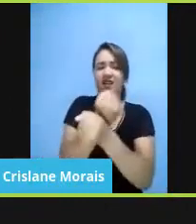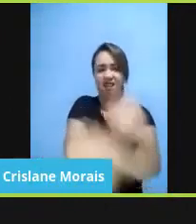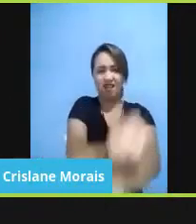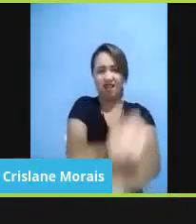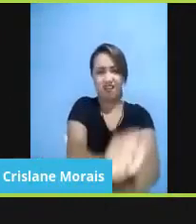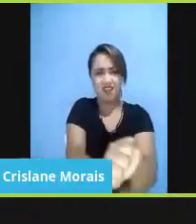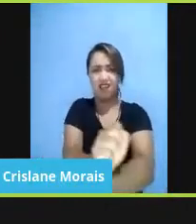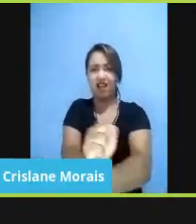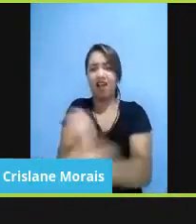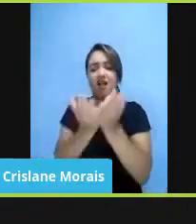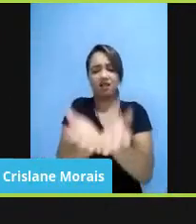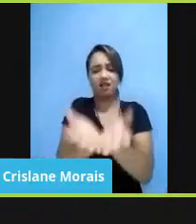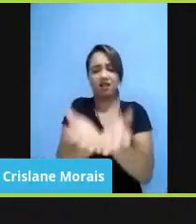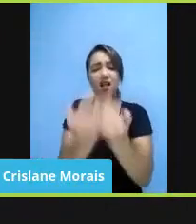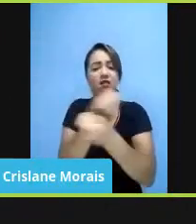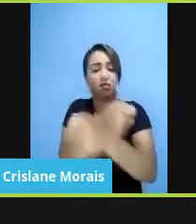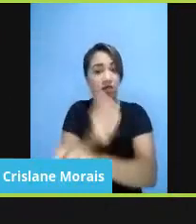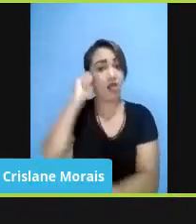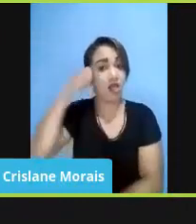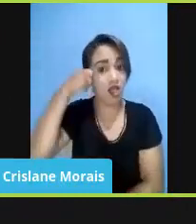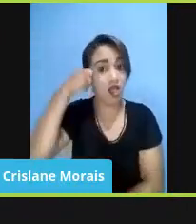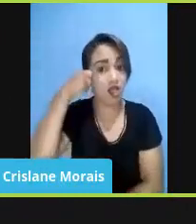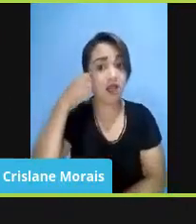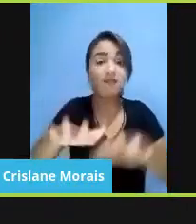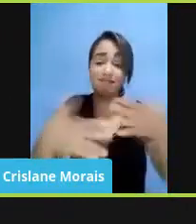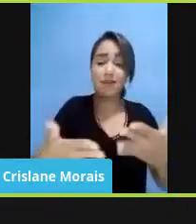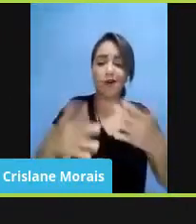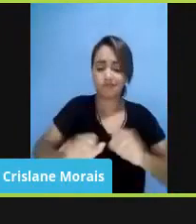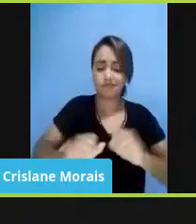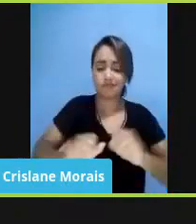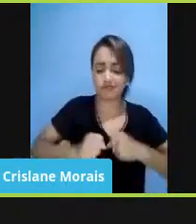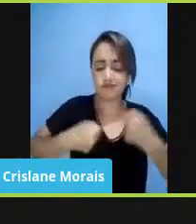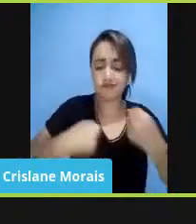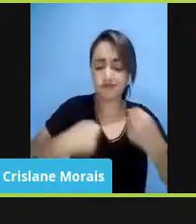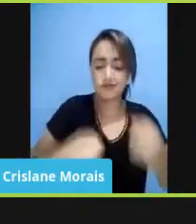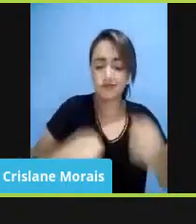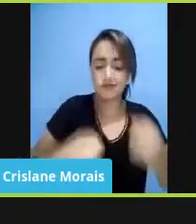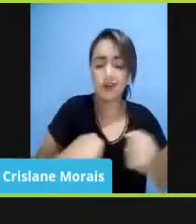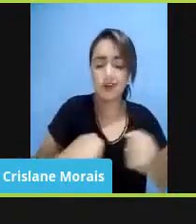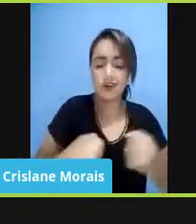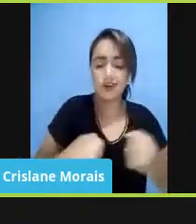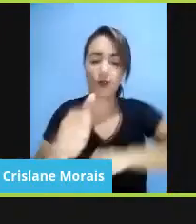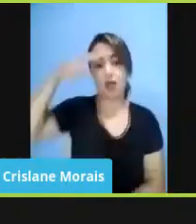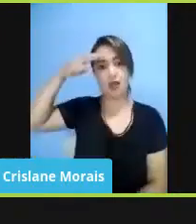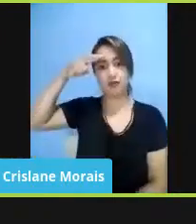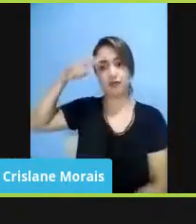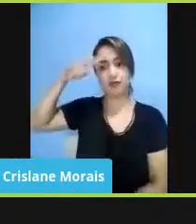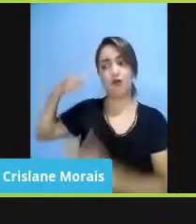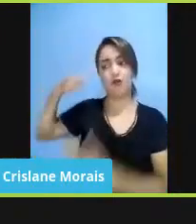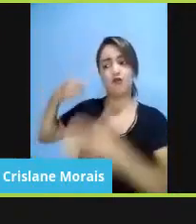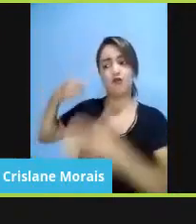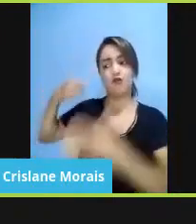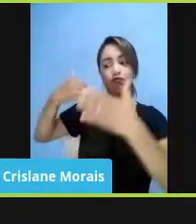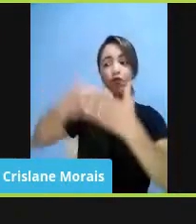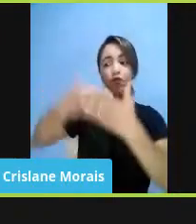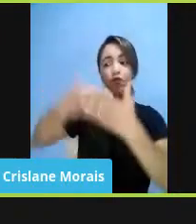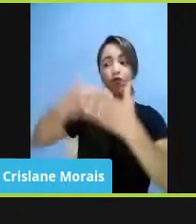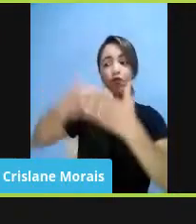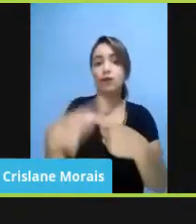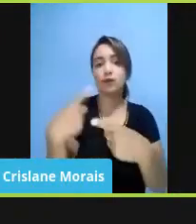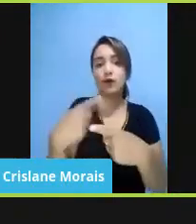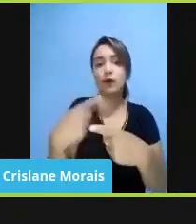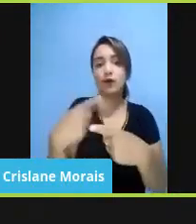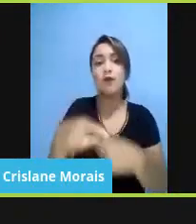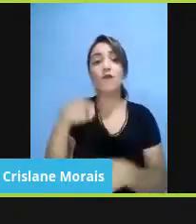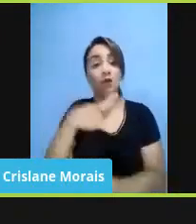Então, essa capacidade de reconstrução da história, ela só é possível porque você